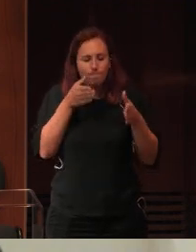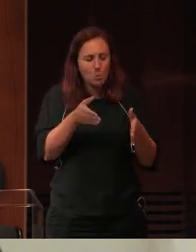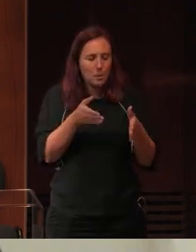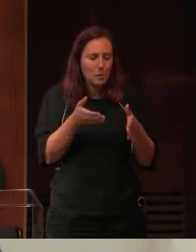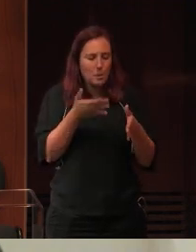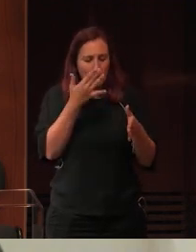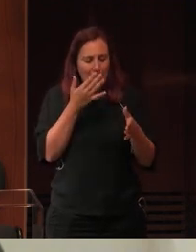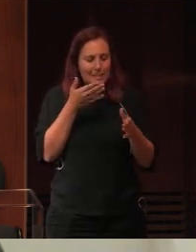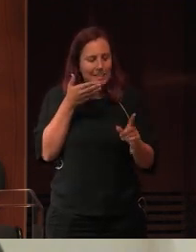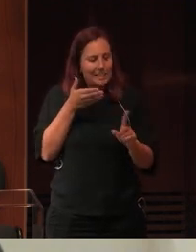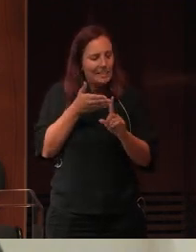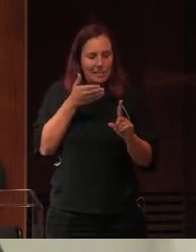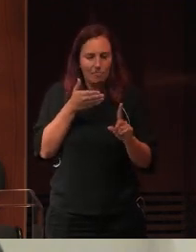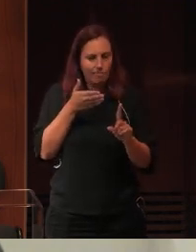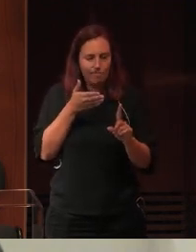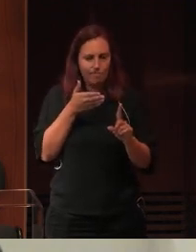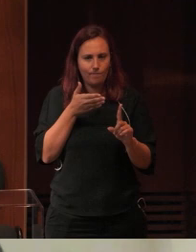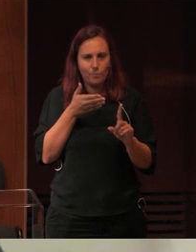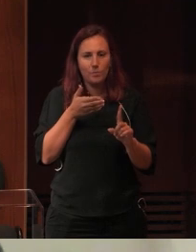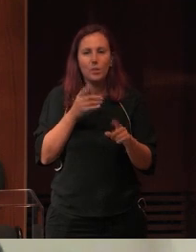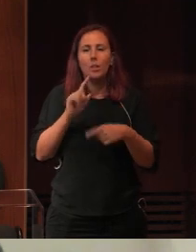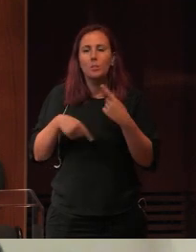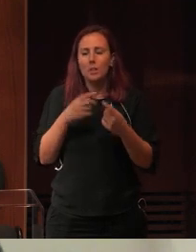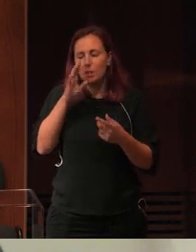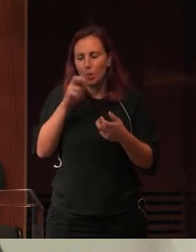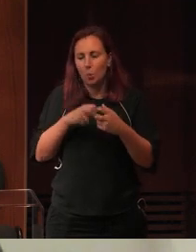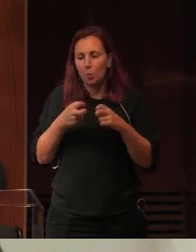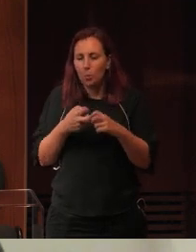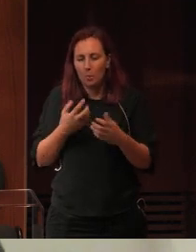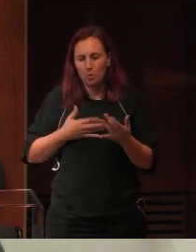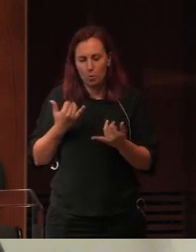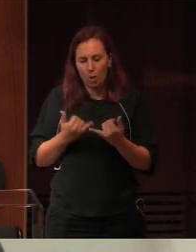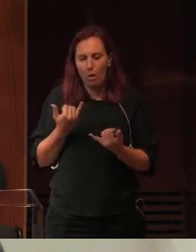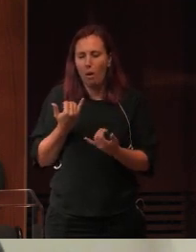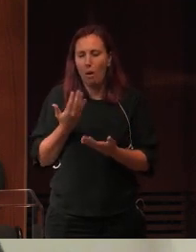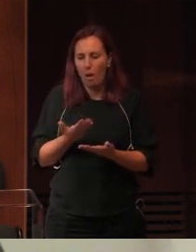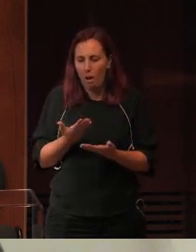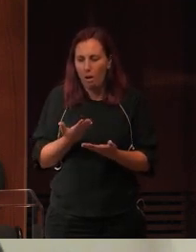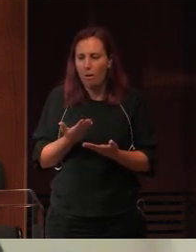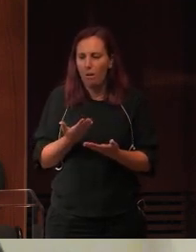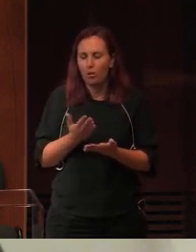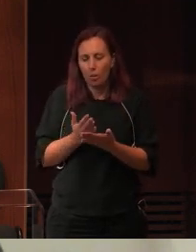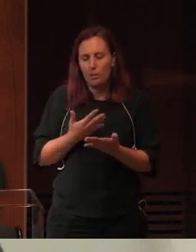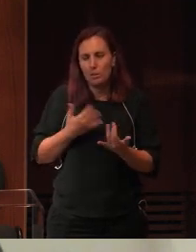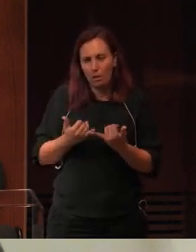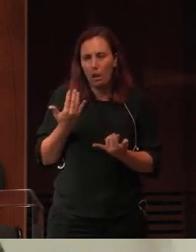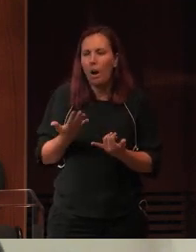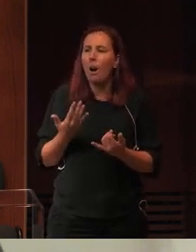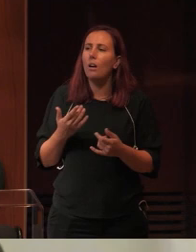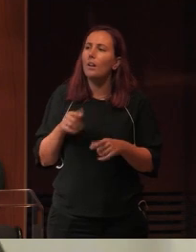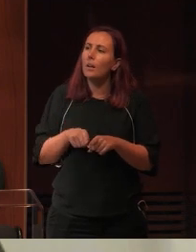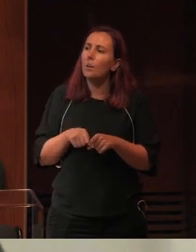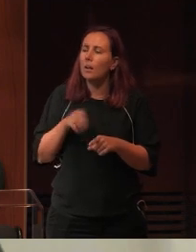pouco deslocado. Quando temos um programa de escola digital não nos interessa tanto saber